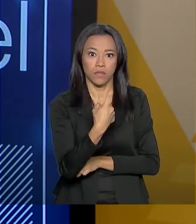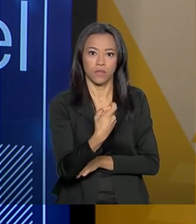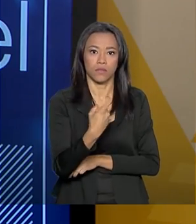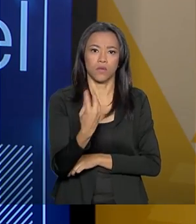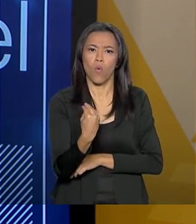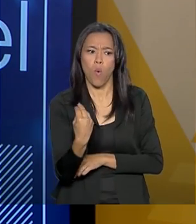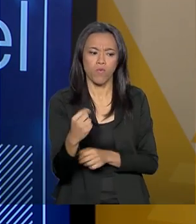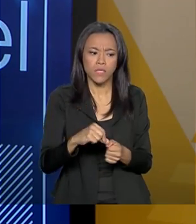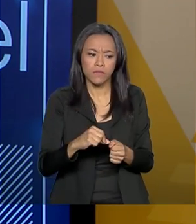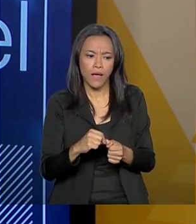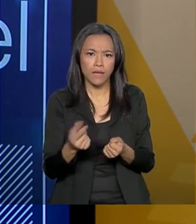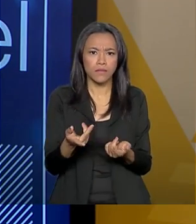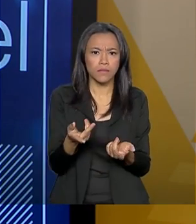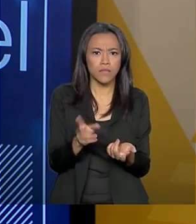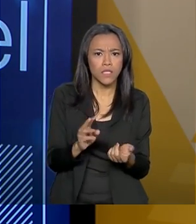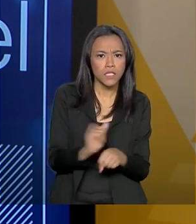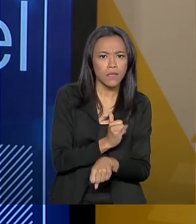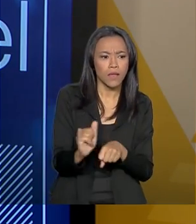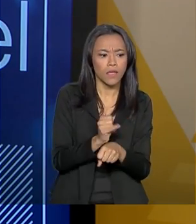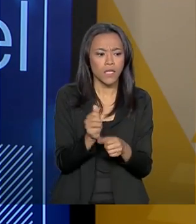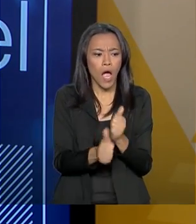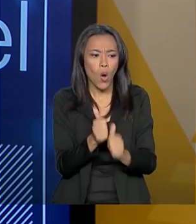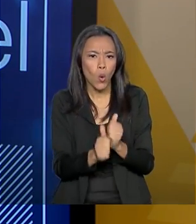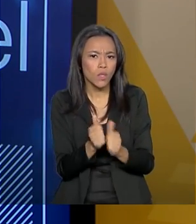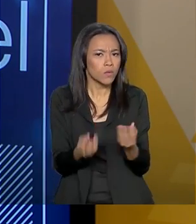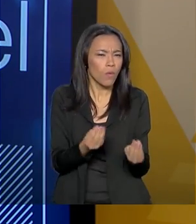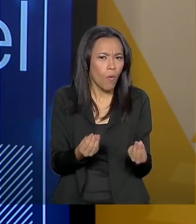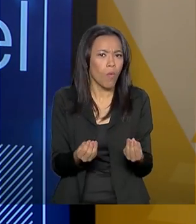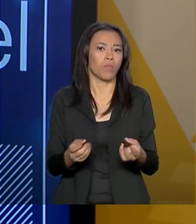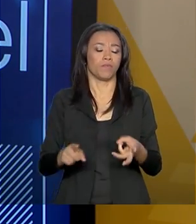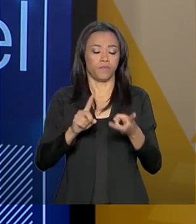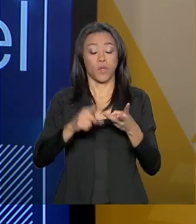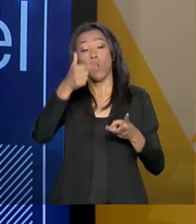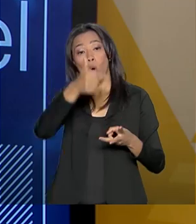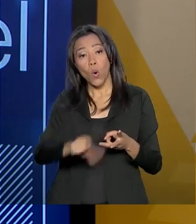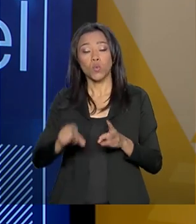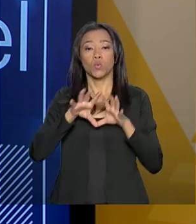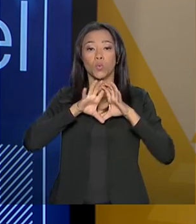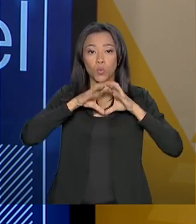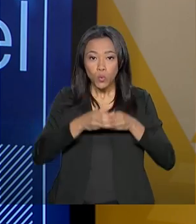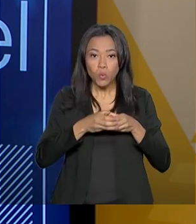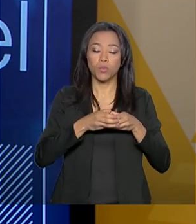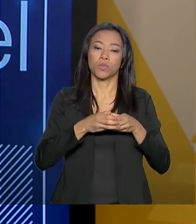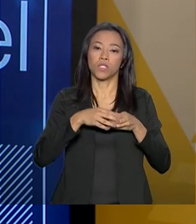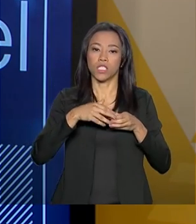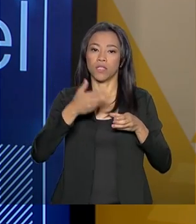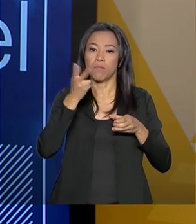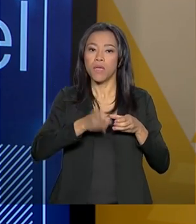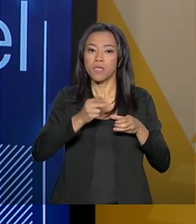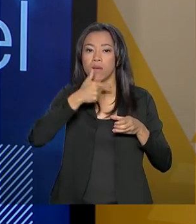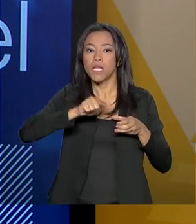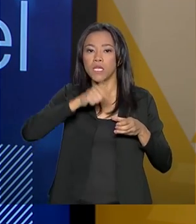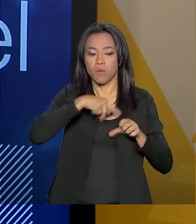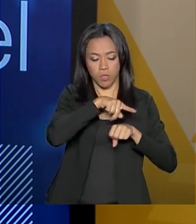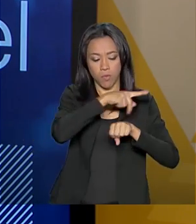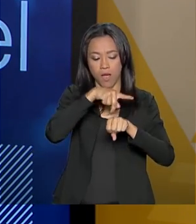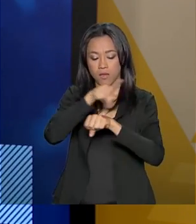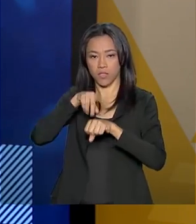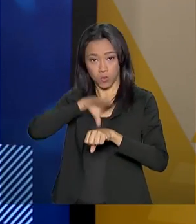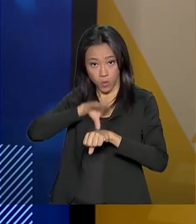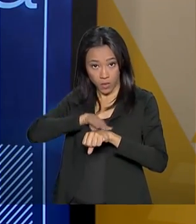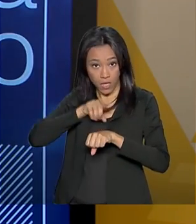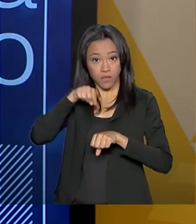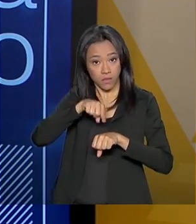de língua portuguesa e a ABC, a Agência Brasileira de Cooperação, têm um interesse especial em desenvolver essa